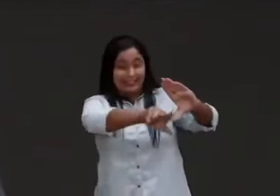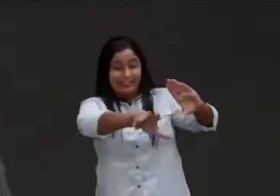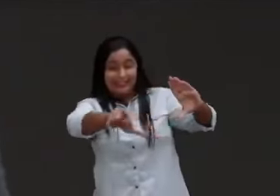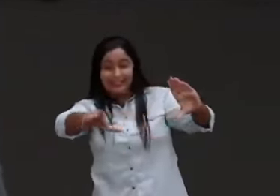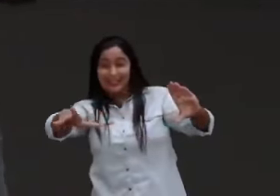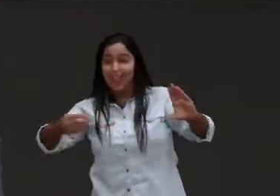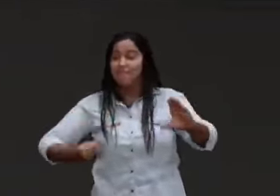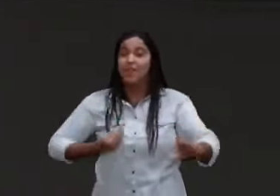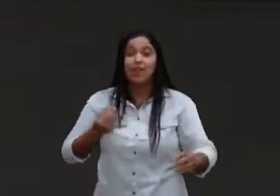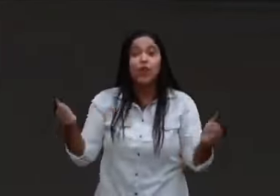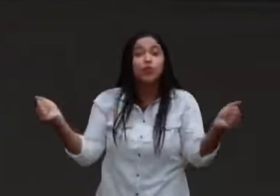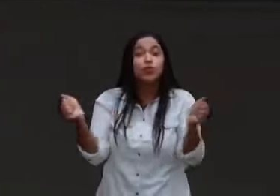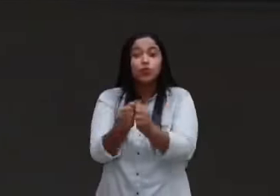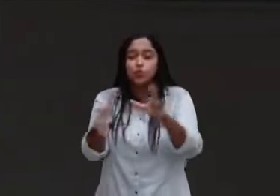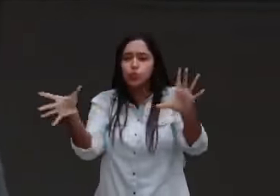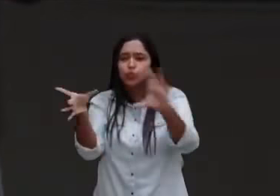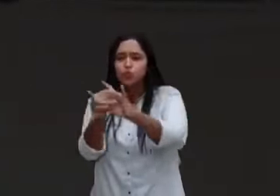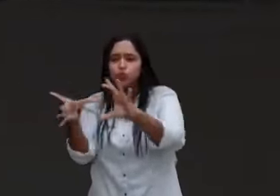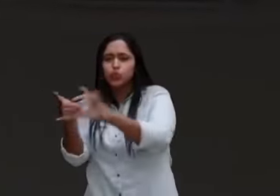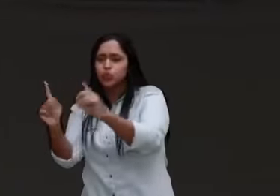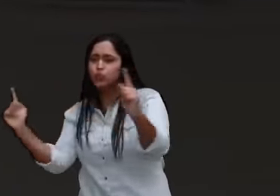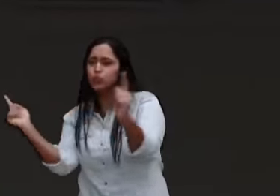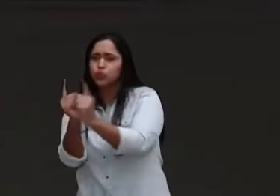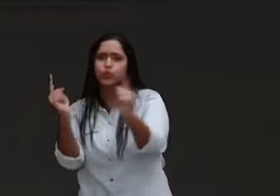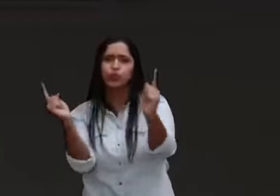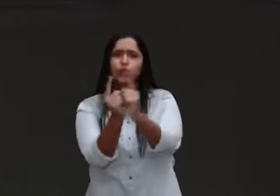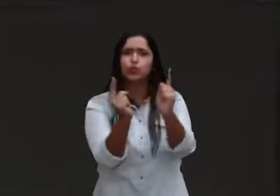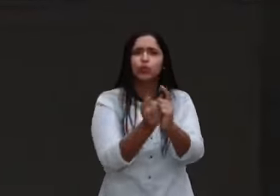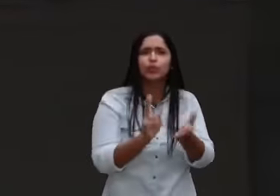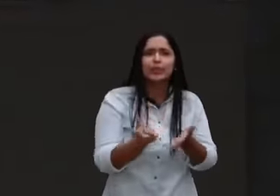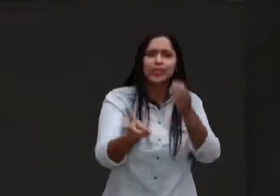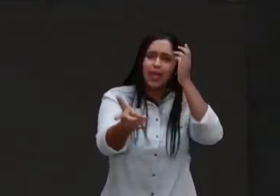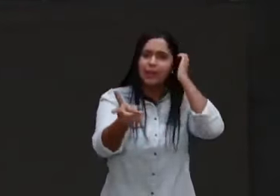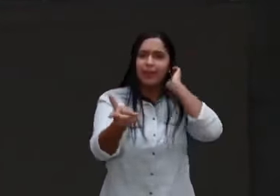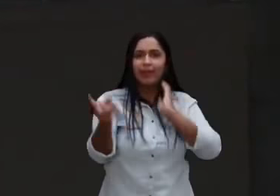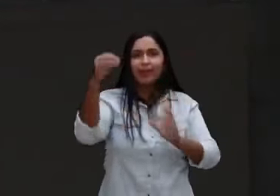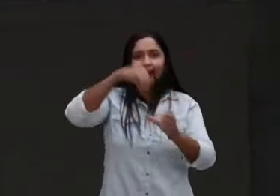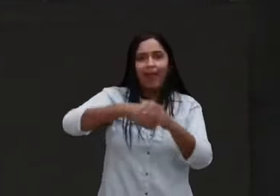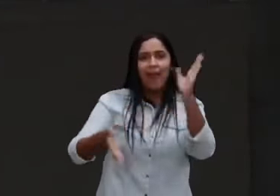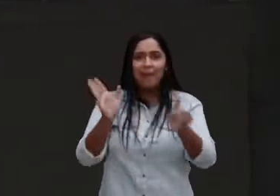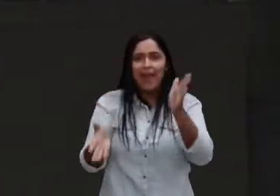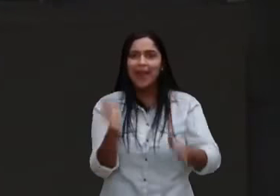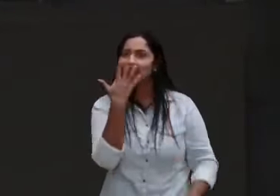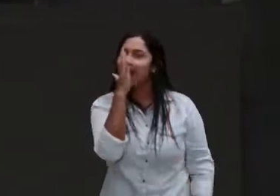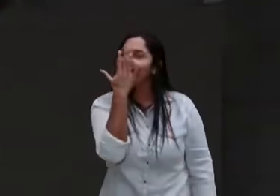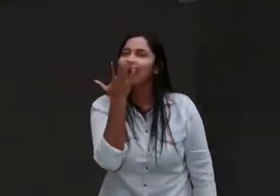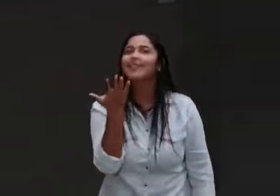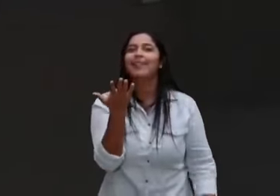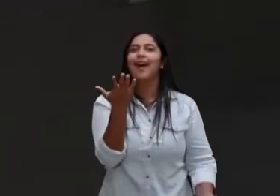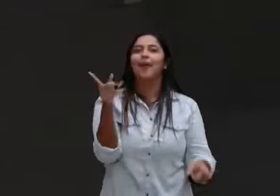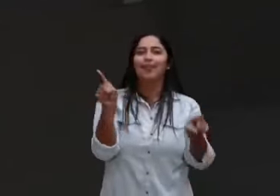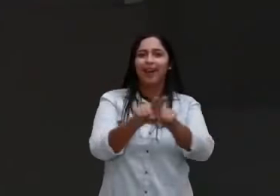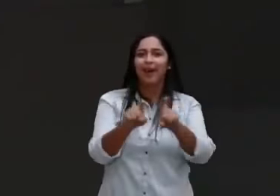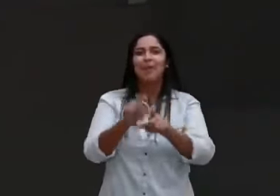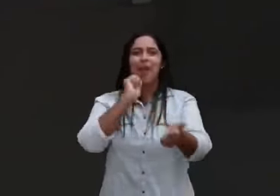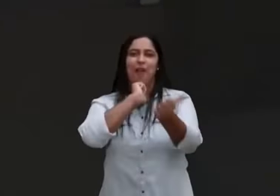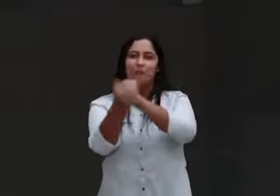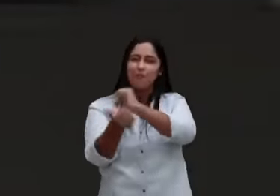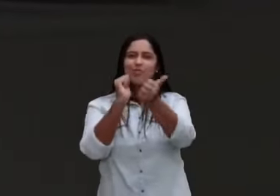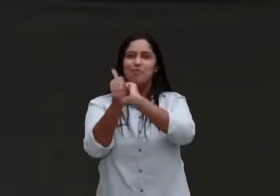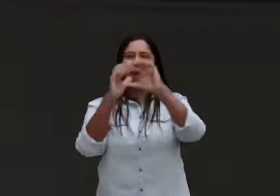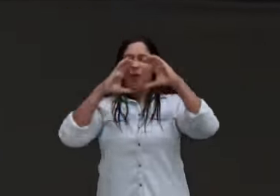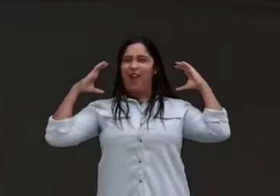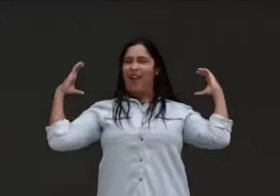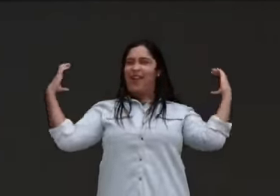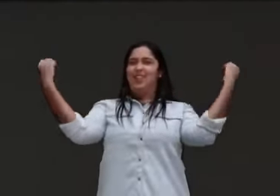curtindo a praia junto, brincando junto, carnaval, e jogando, indo para o estádio, se abraçando, que nem no Brasil, não existe